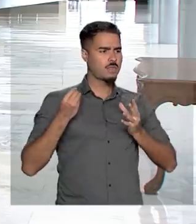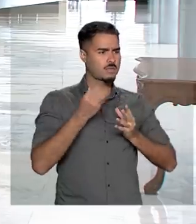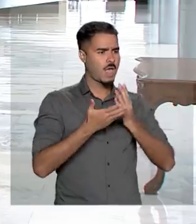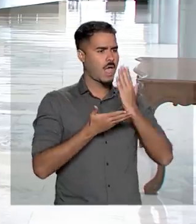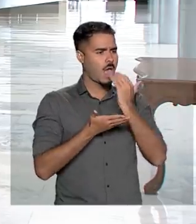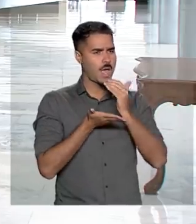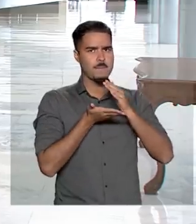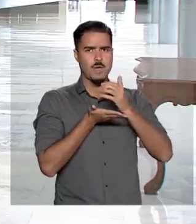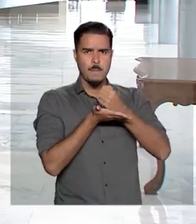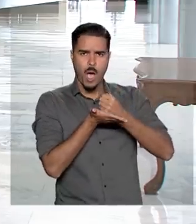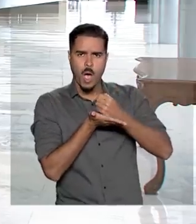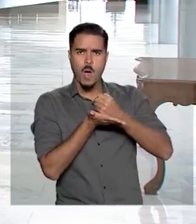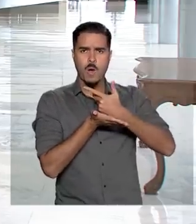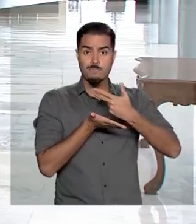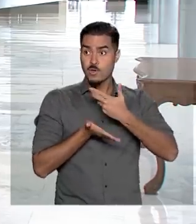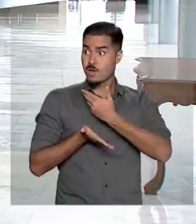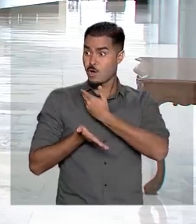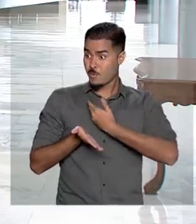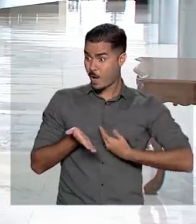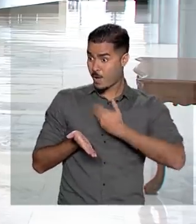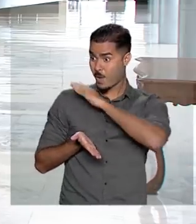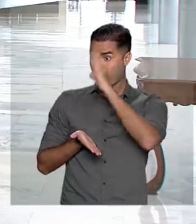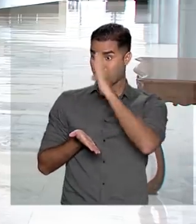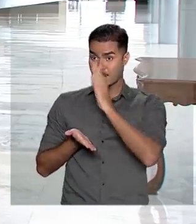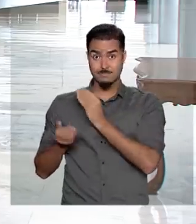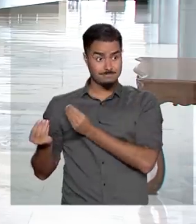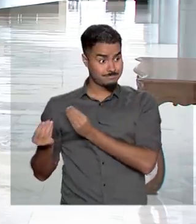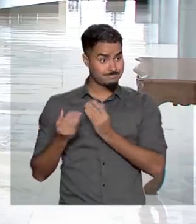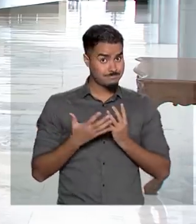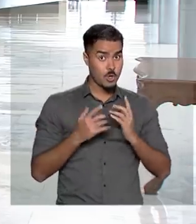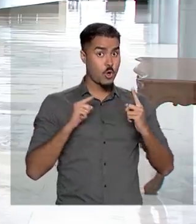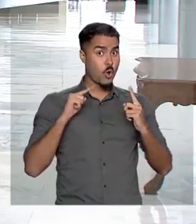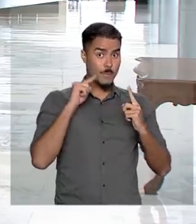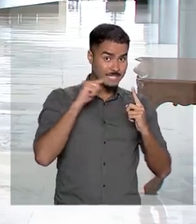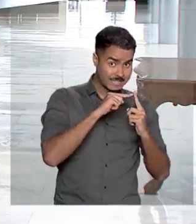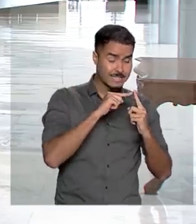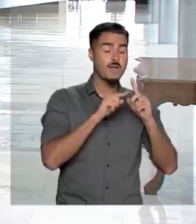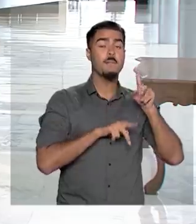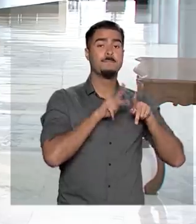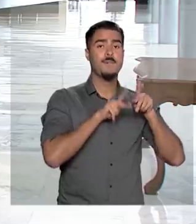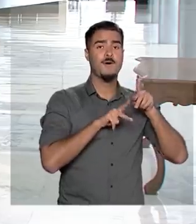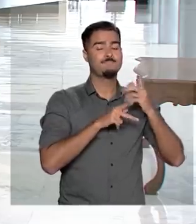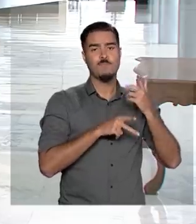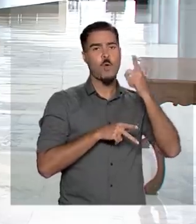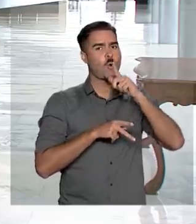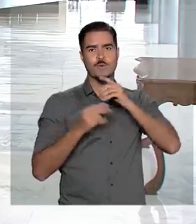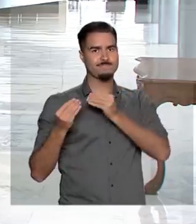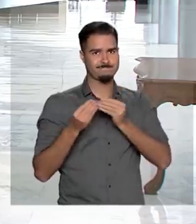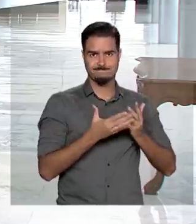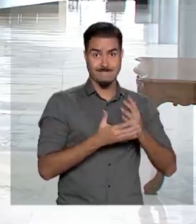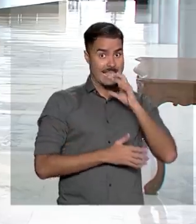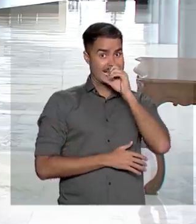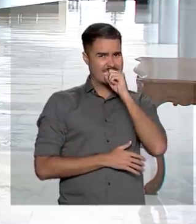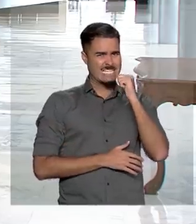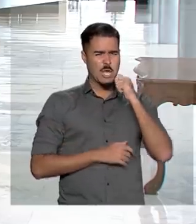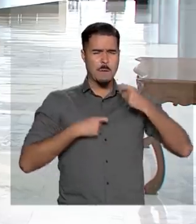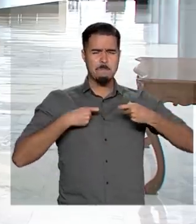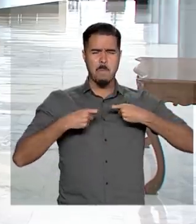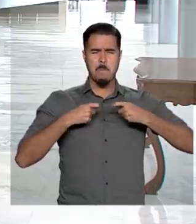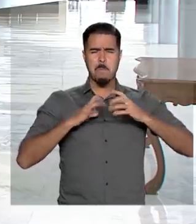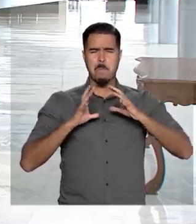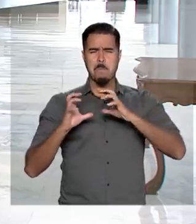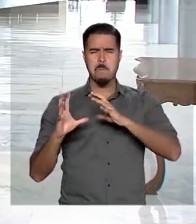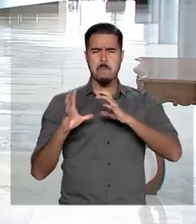medicamentos enviados pelo governo brasileiro ao povo venezuelano. No sábado, atos de violência marcaram a